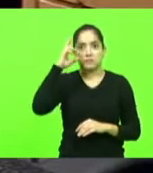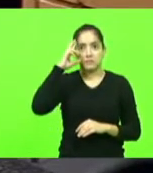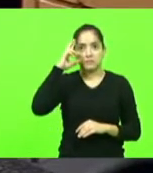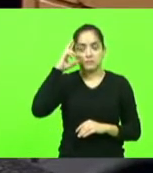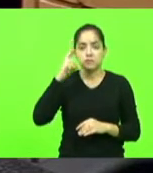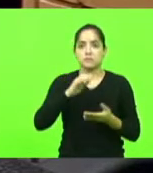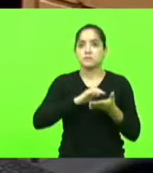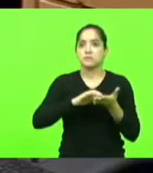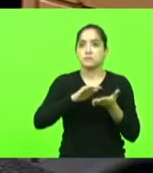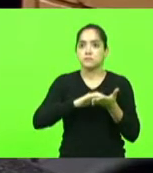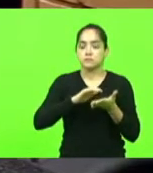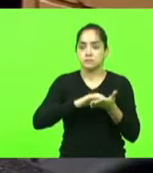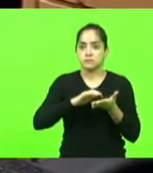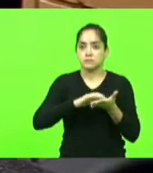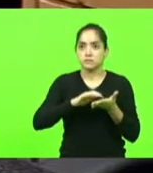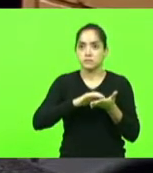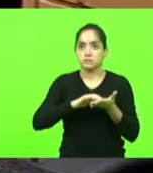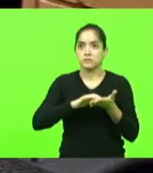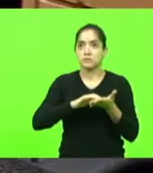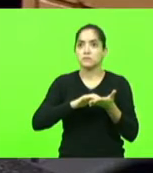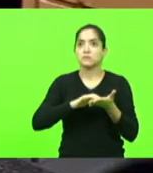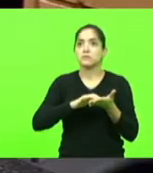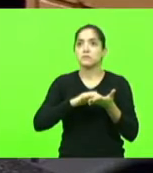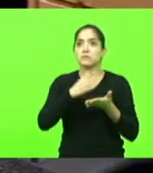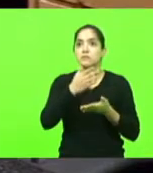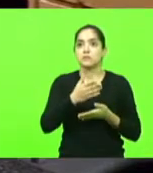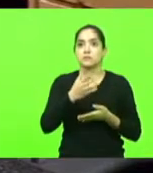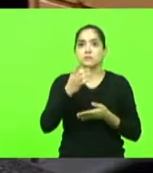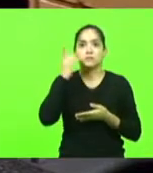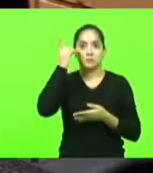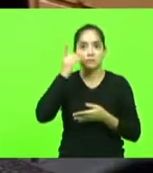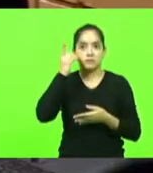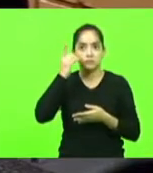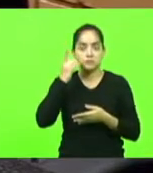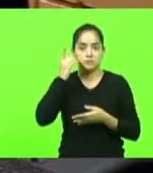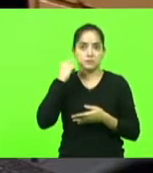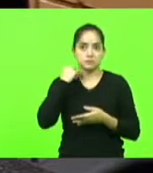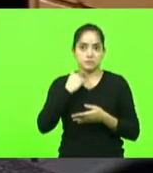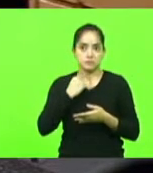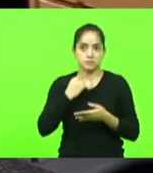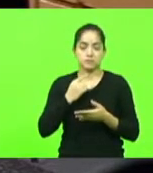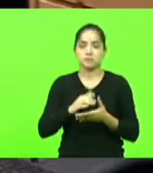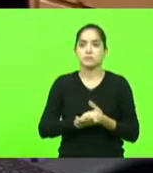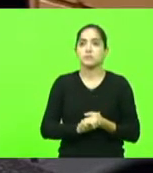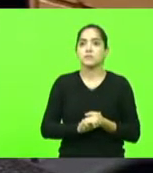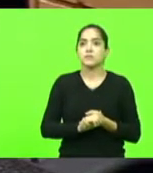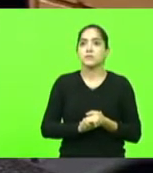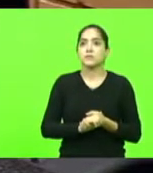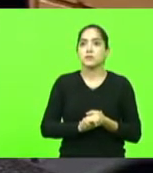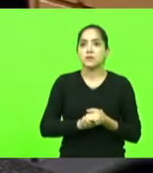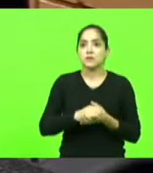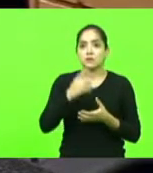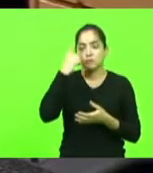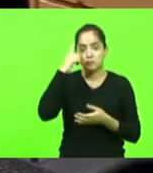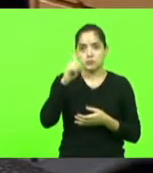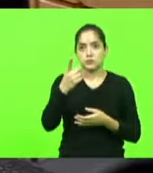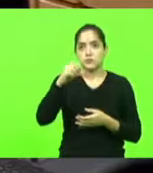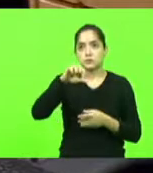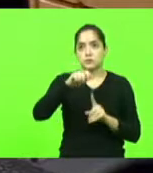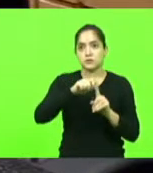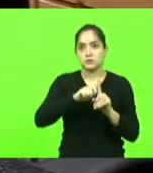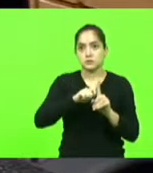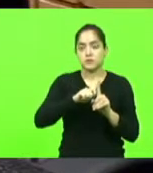nas secretarias, respondeu Silvio Drevec ad hoc. Às 9 horas do dia 19 de agosto do ano de